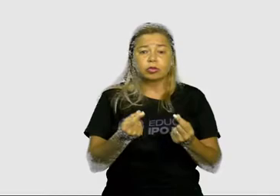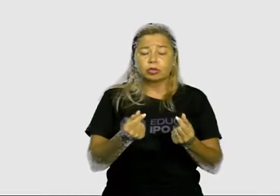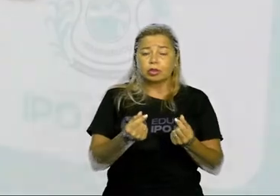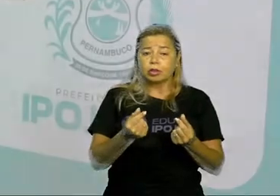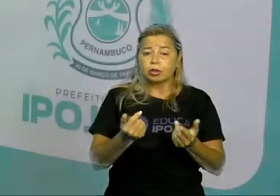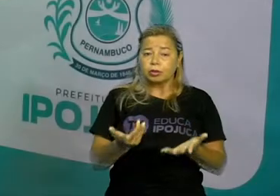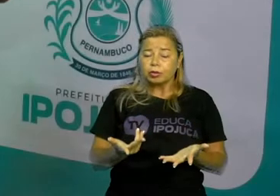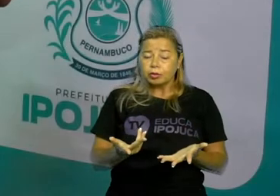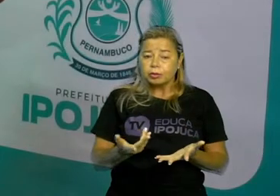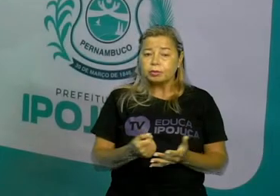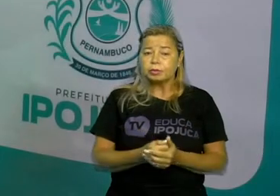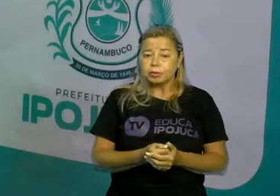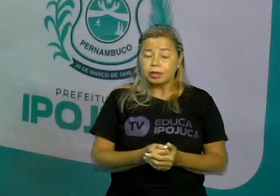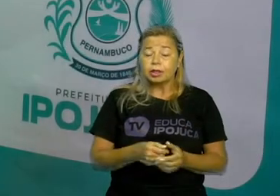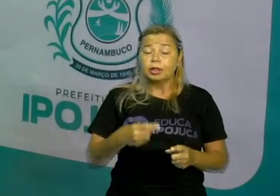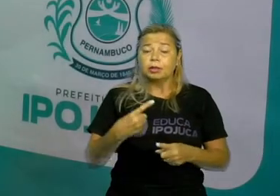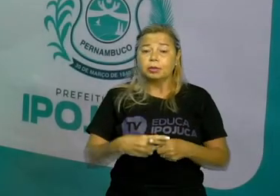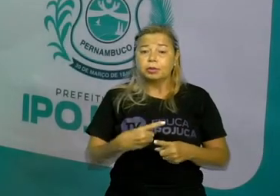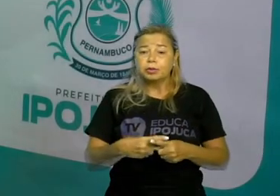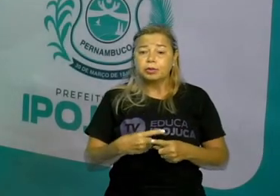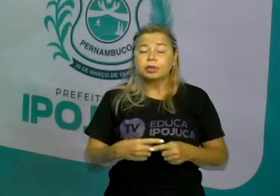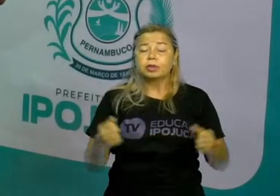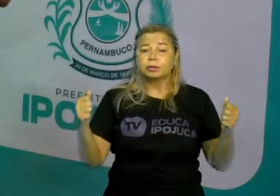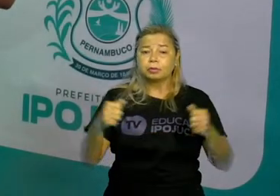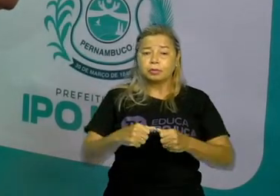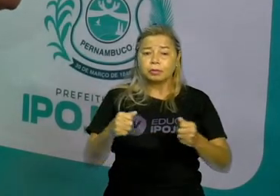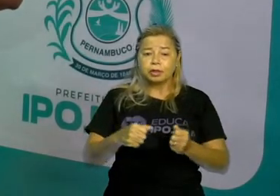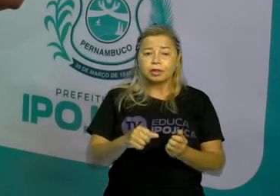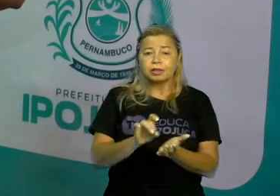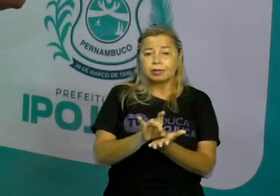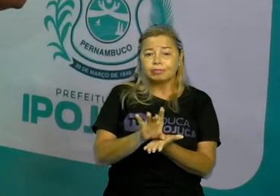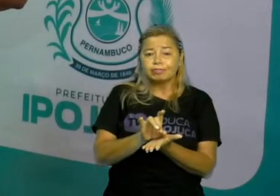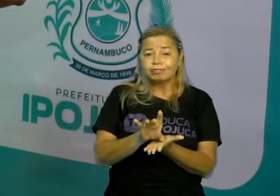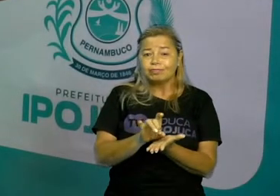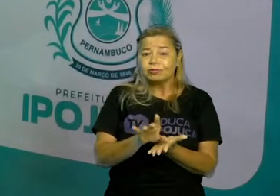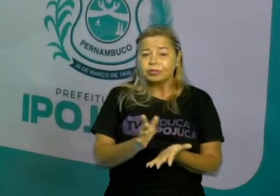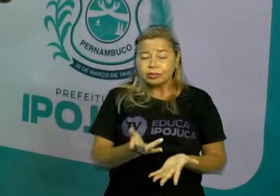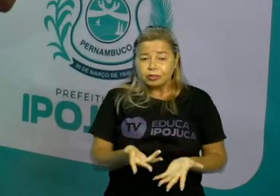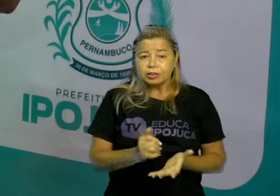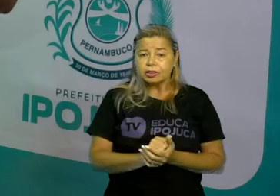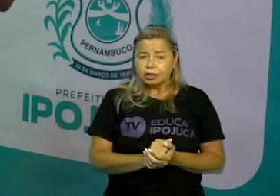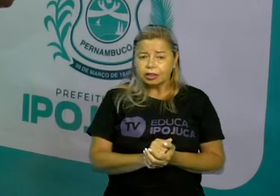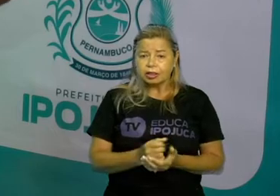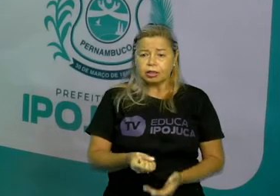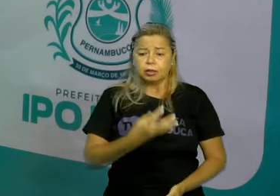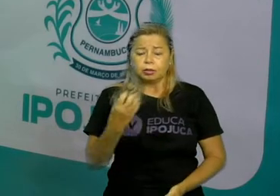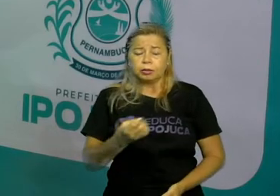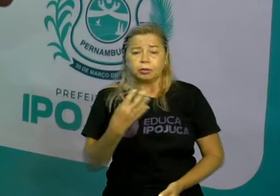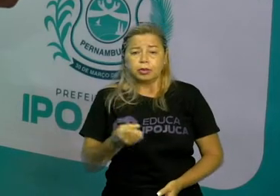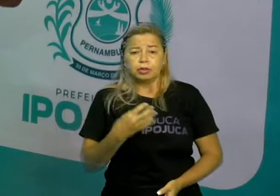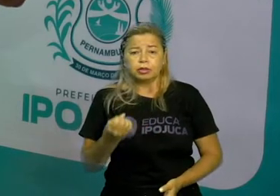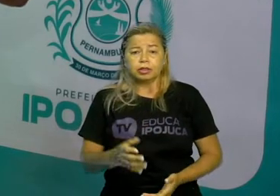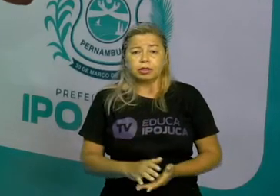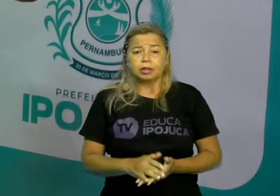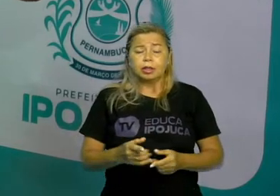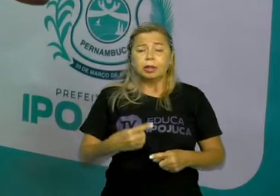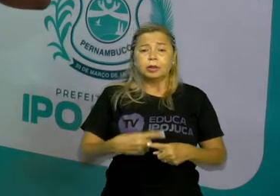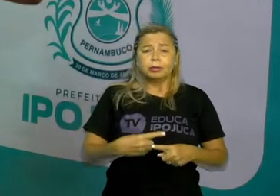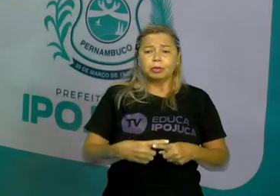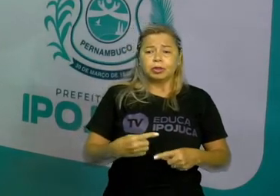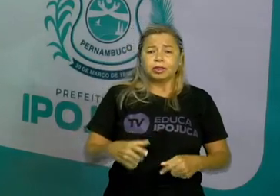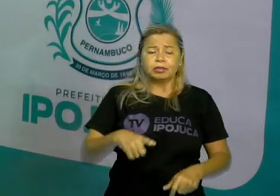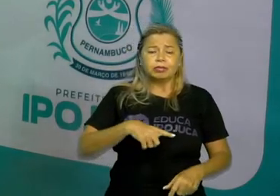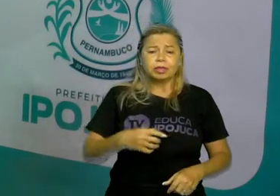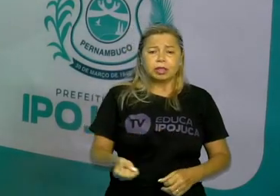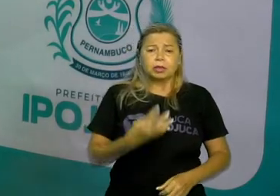Porque ela precisa vender o que ela produz. Não adianta você produzir muito sem